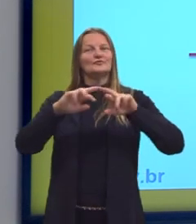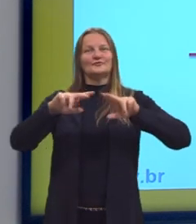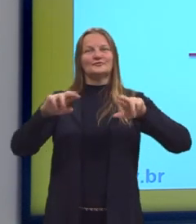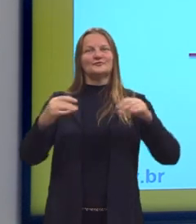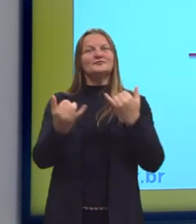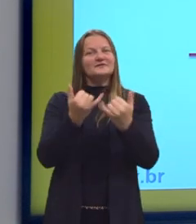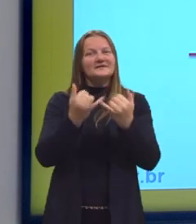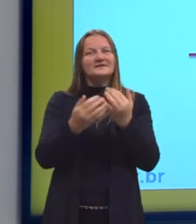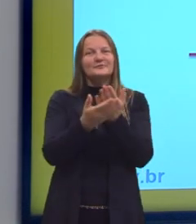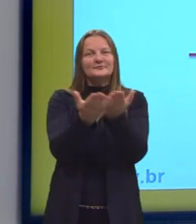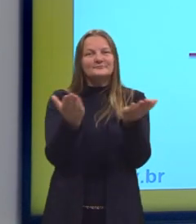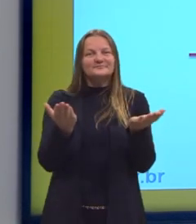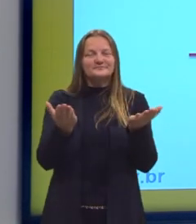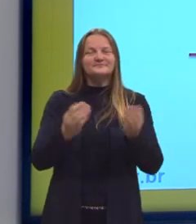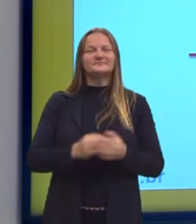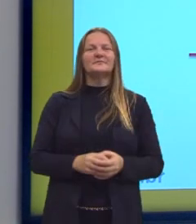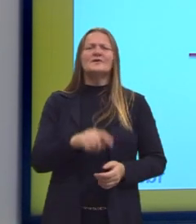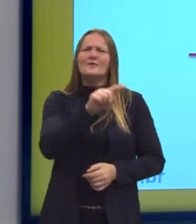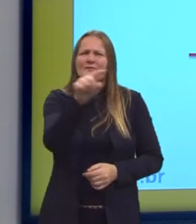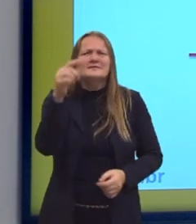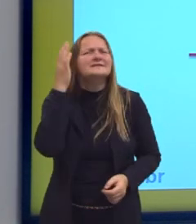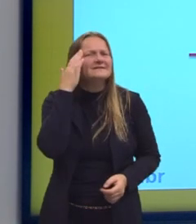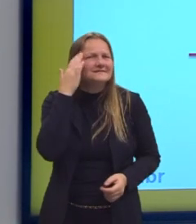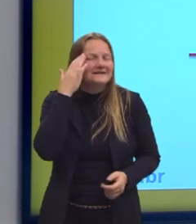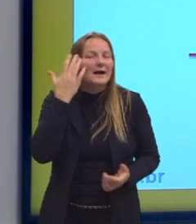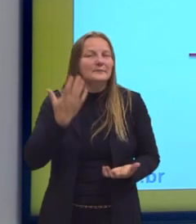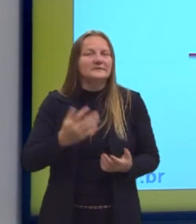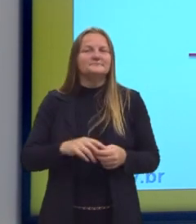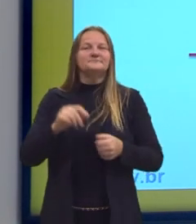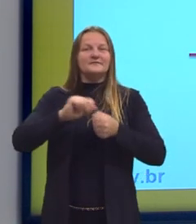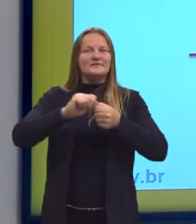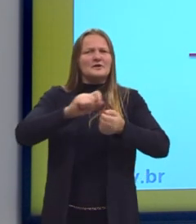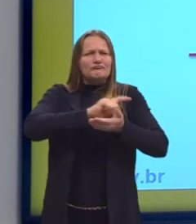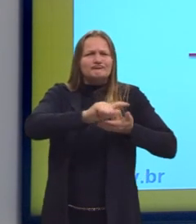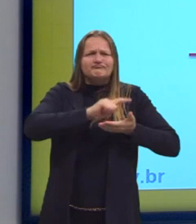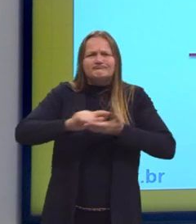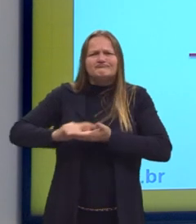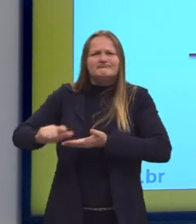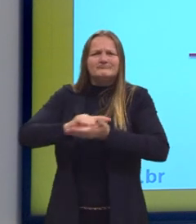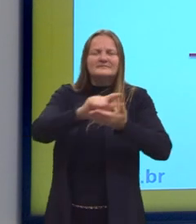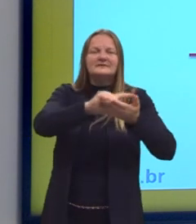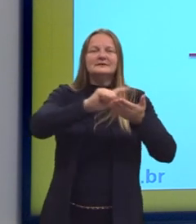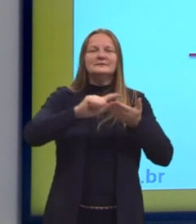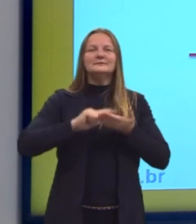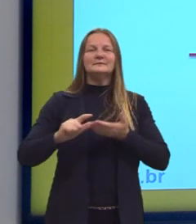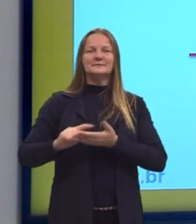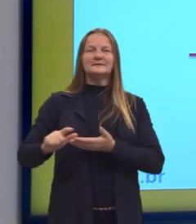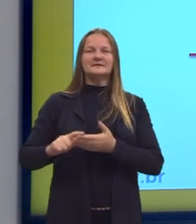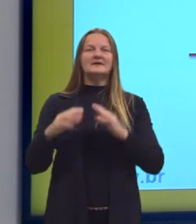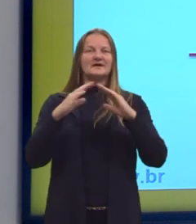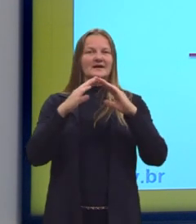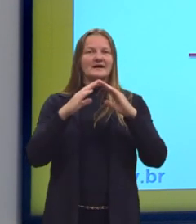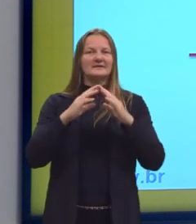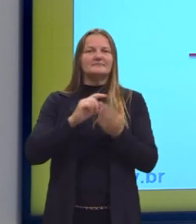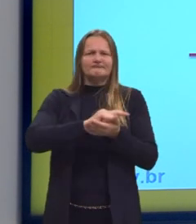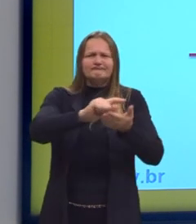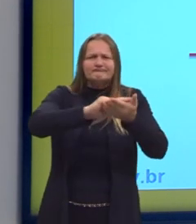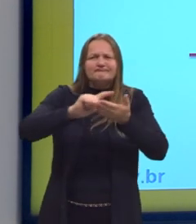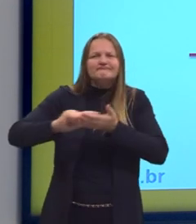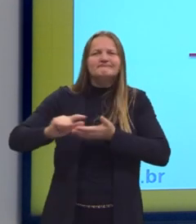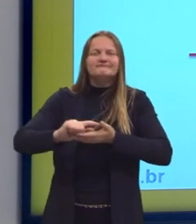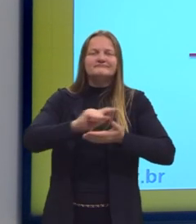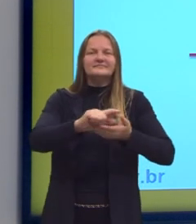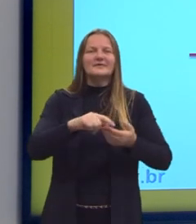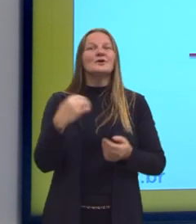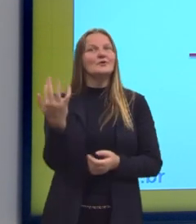trouxe de exemplo. E vocês sabem quando a gente vai fazer uma limpeza na casa. Eu adoro os exemplos de limpeza de casa, porque